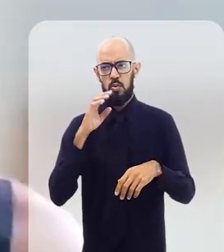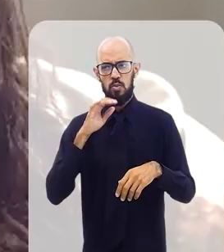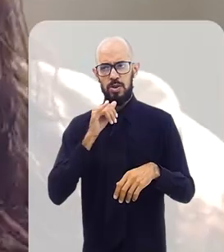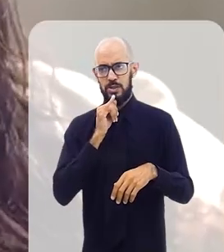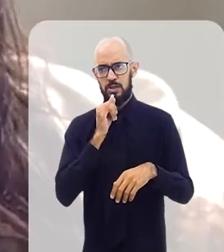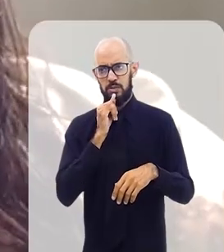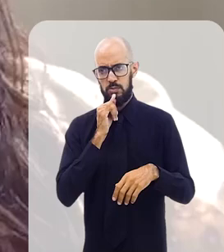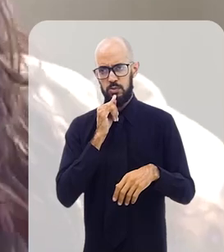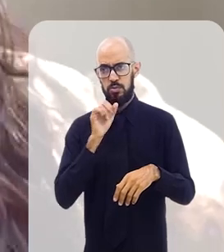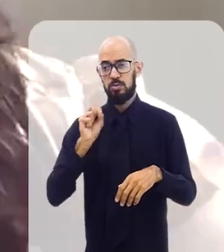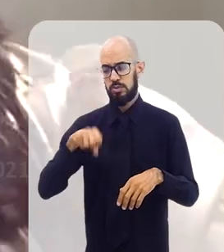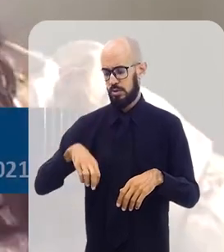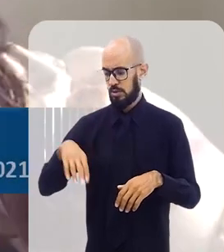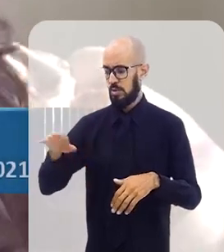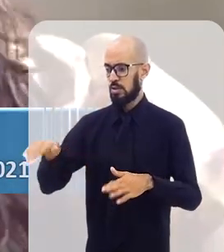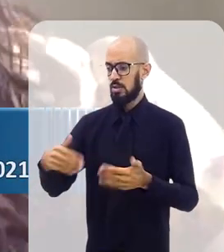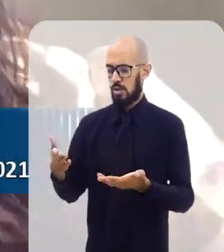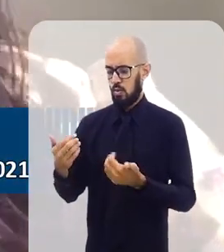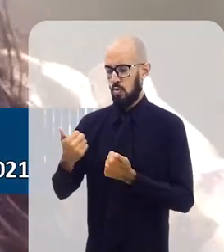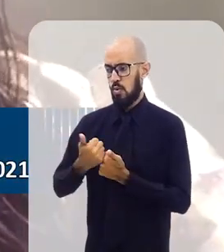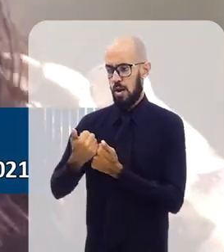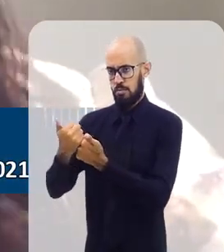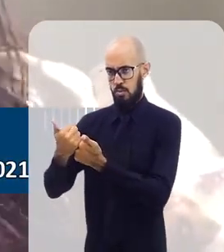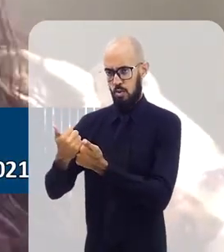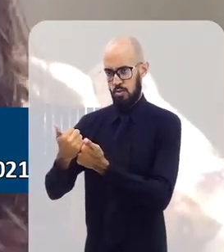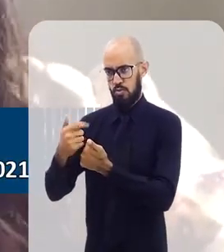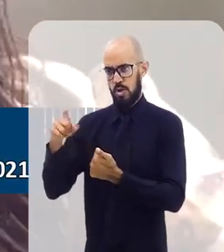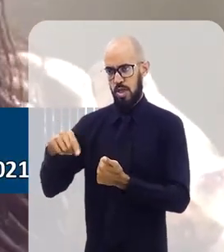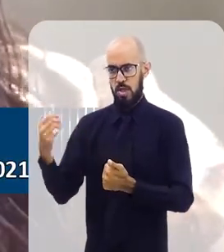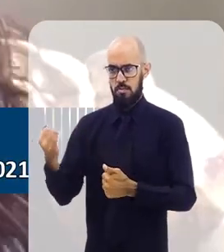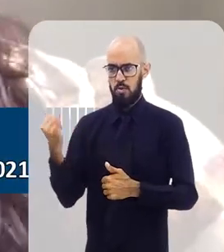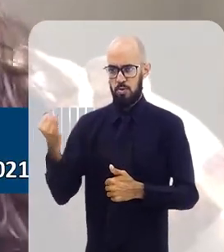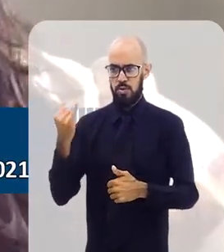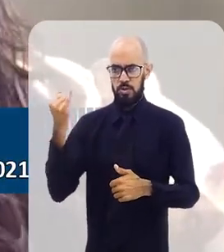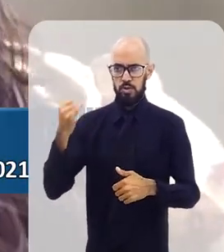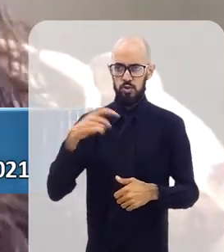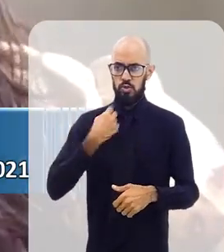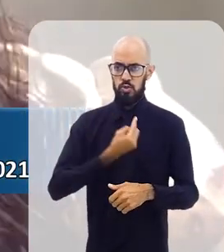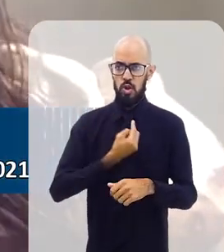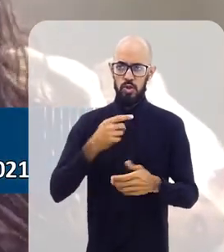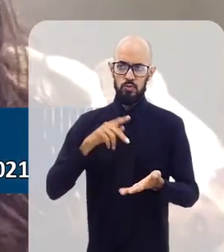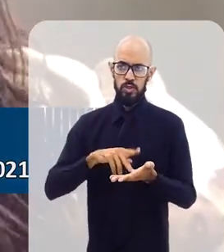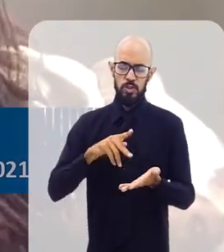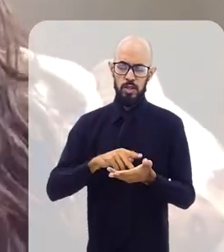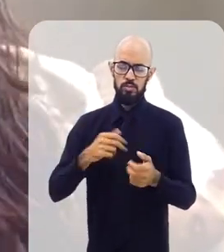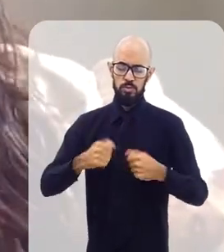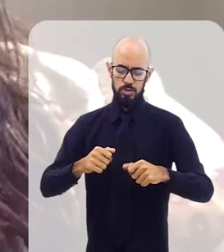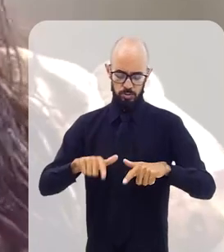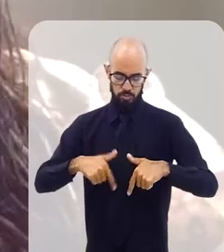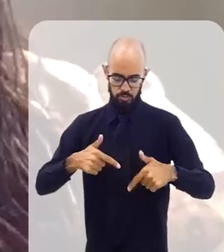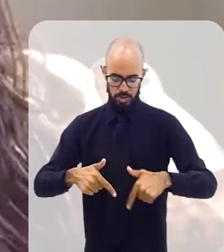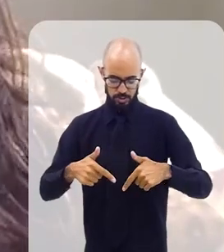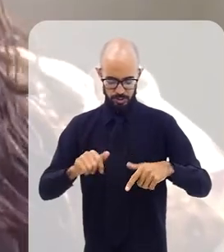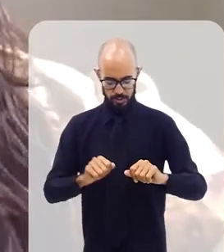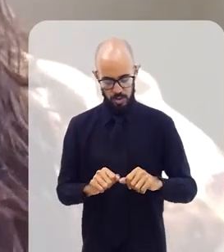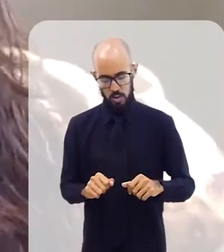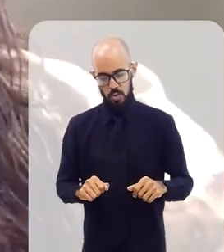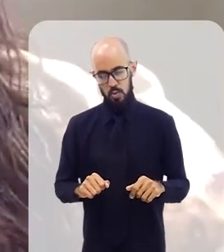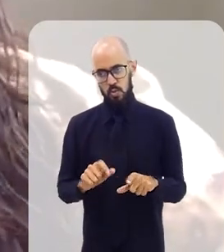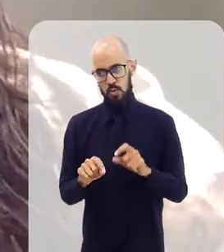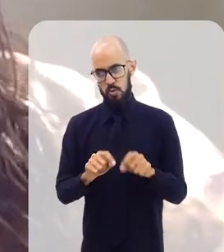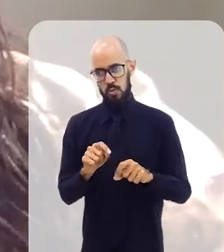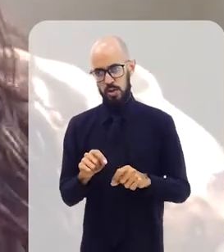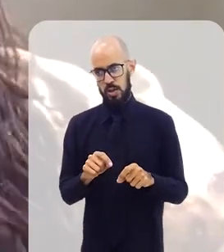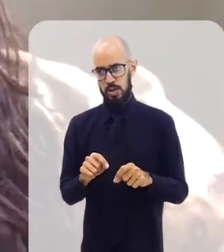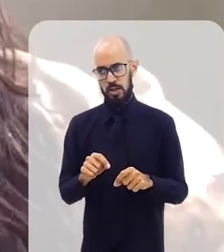Eu acho que o apoio, né? Do legislativo, ele é essencial e, realmente, a gente precisa de uma ação maior, né? Dessa